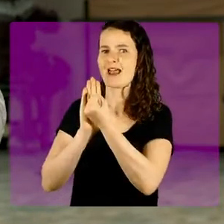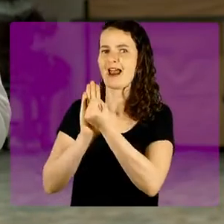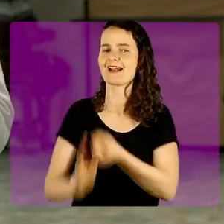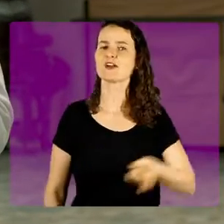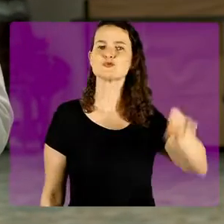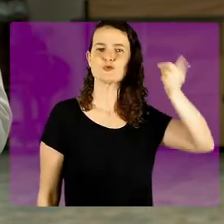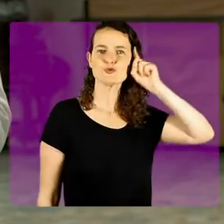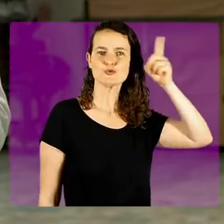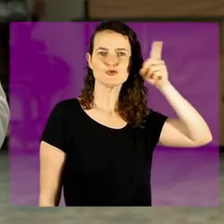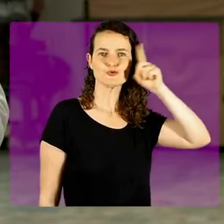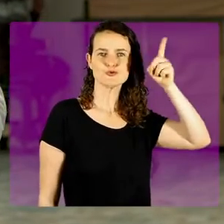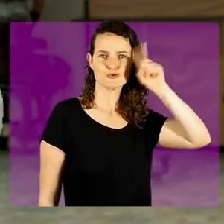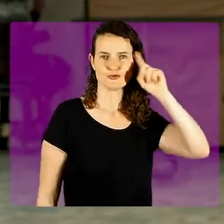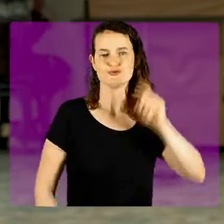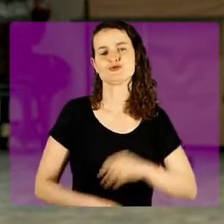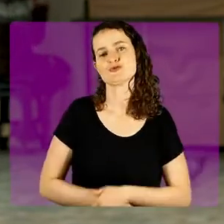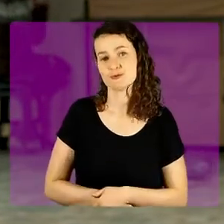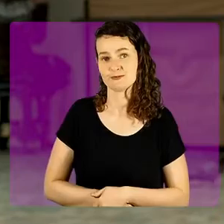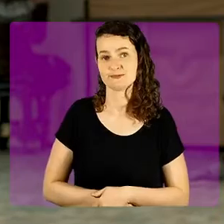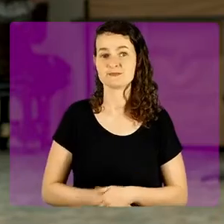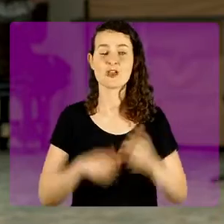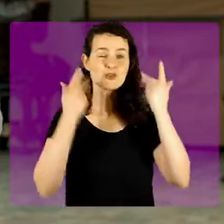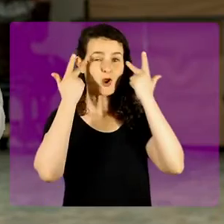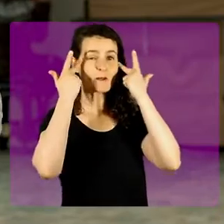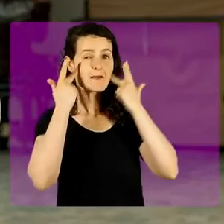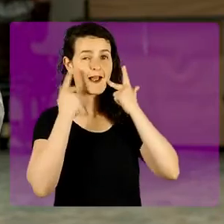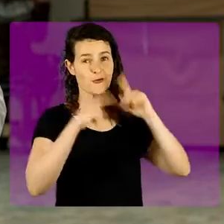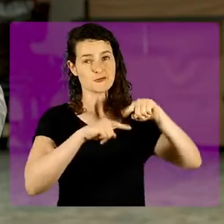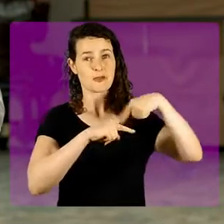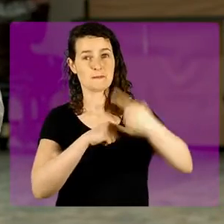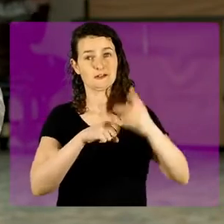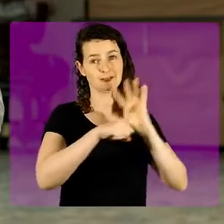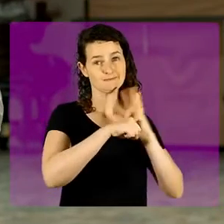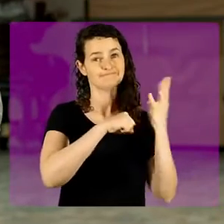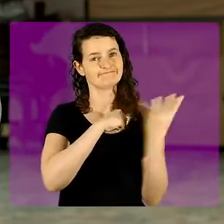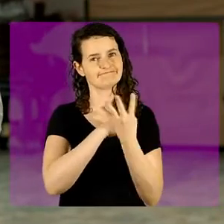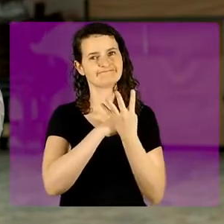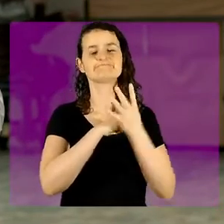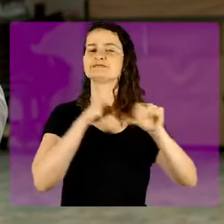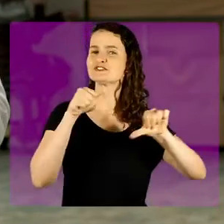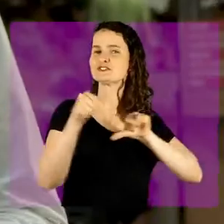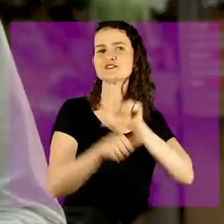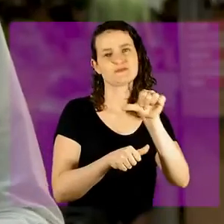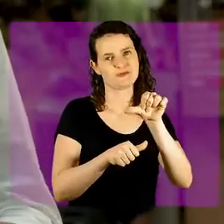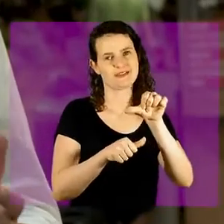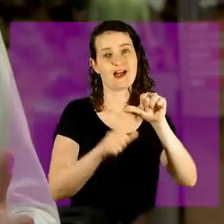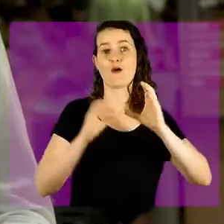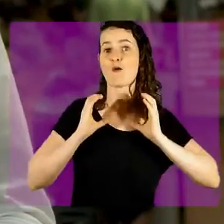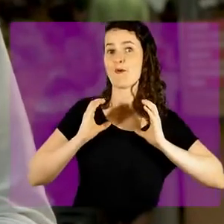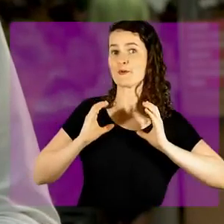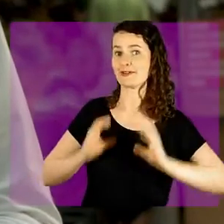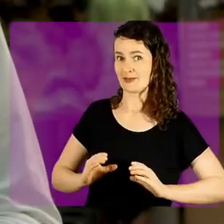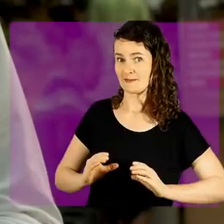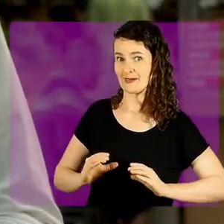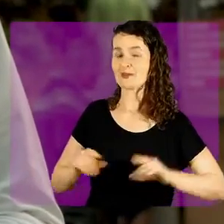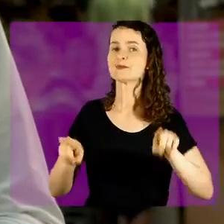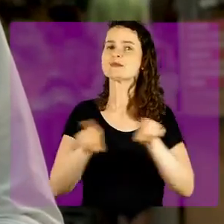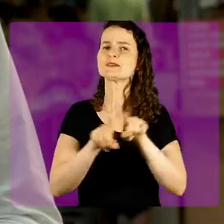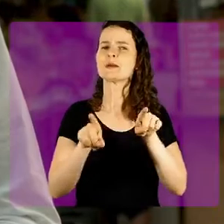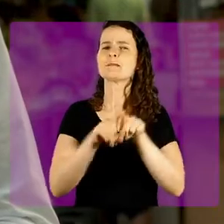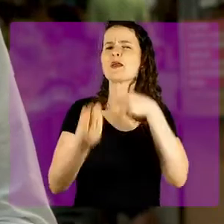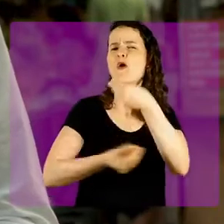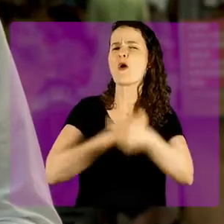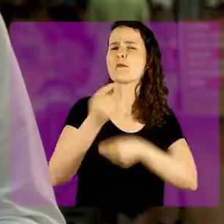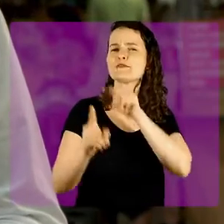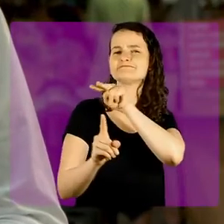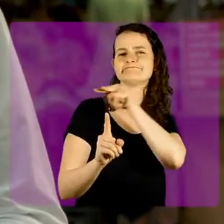em nossos cotidianos. A normalidade, depois da pandemia, não será mais a mesma. Mudaremos os comportamentos e